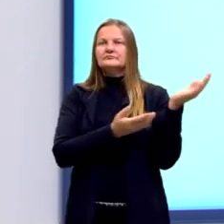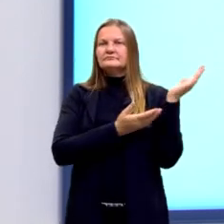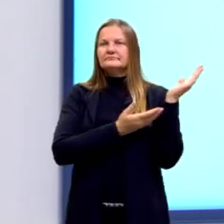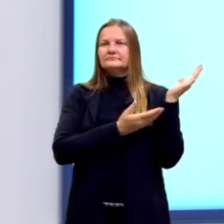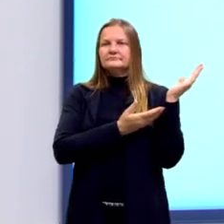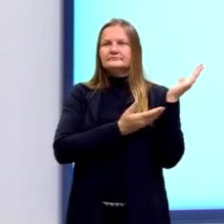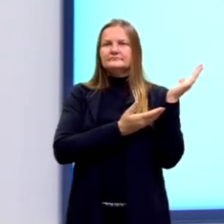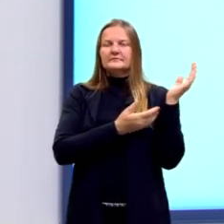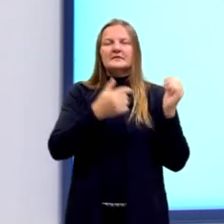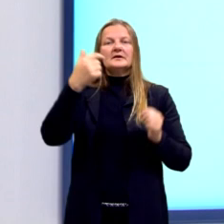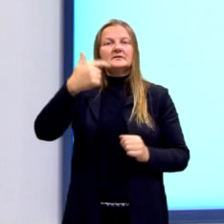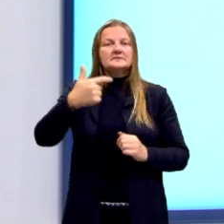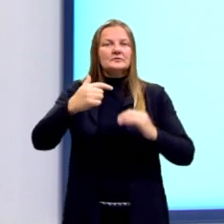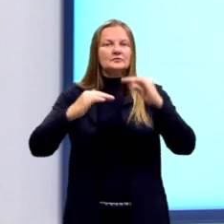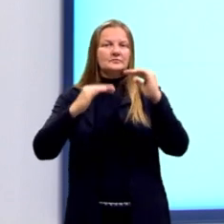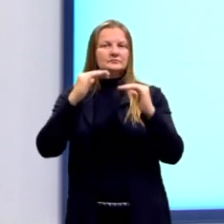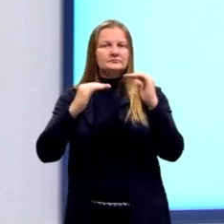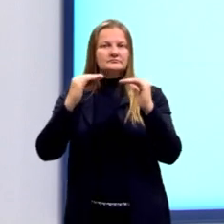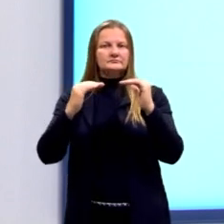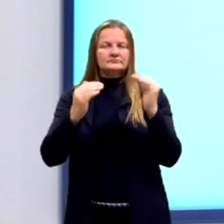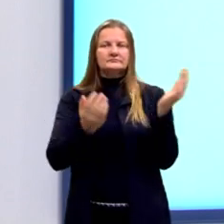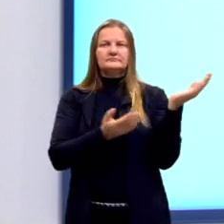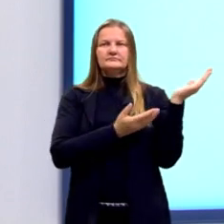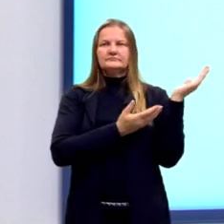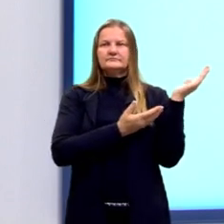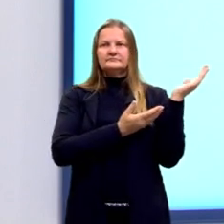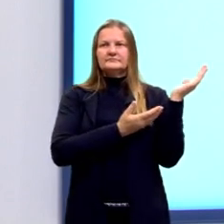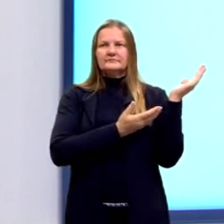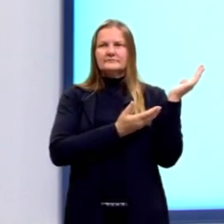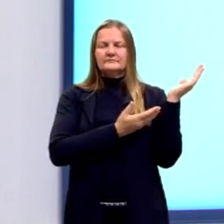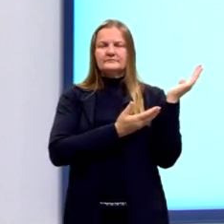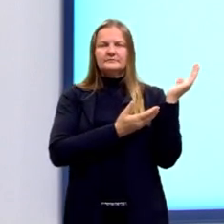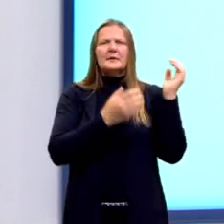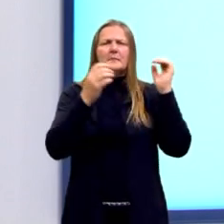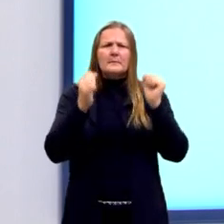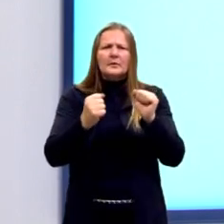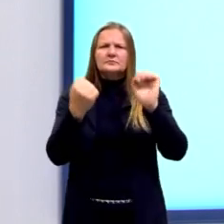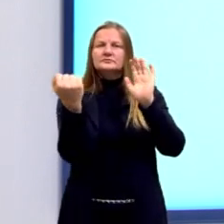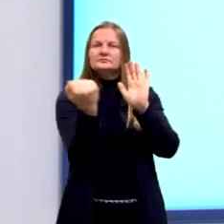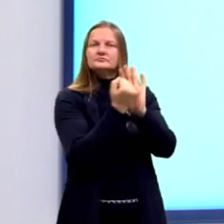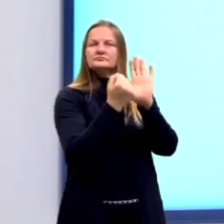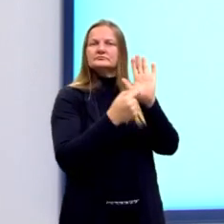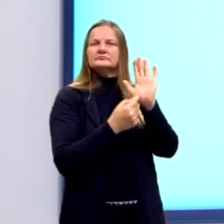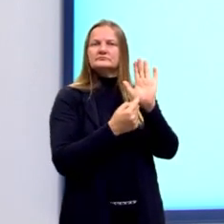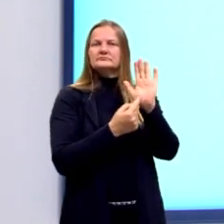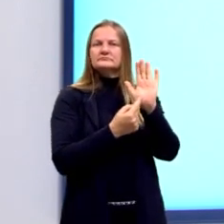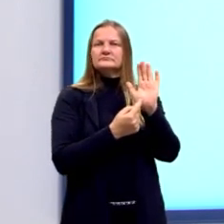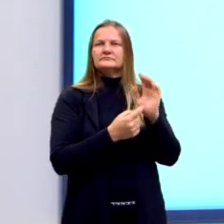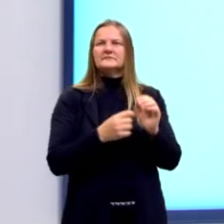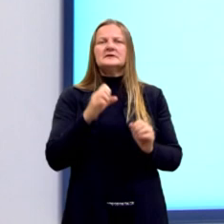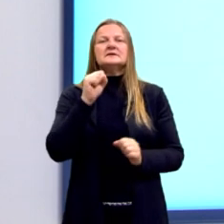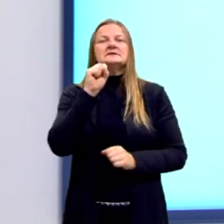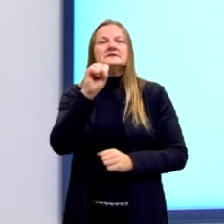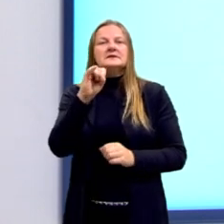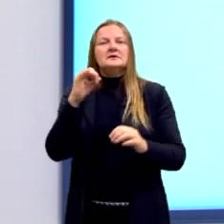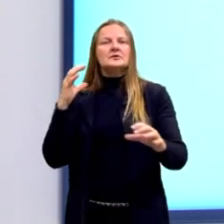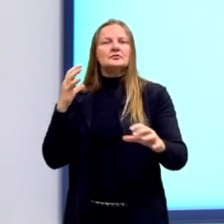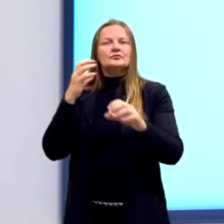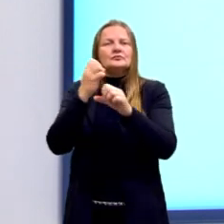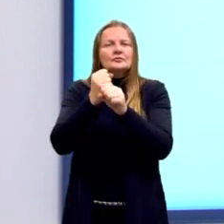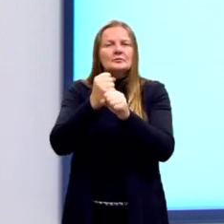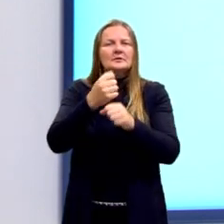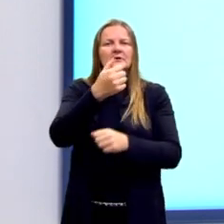segunda proporção. E aqui, nós podemos identificar, ainda, que, se nós somarmos o segmento A